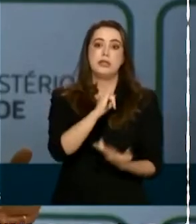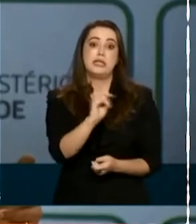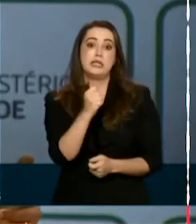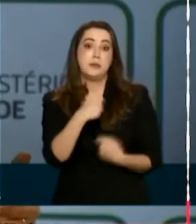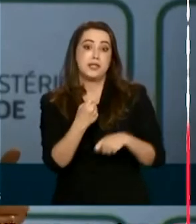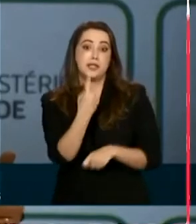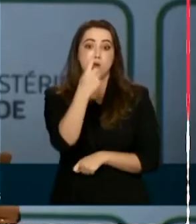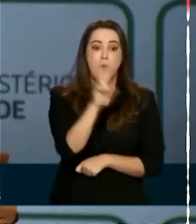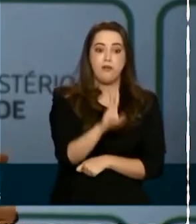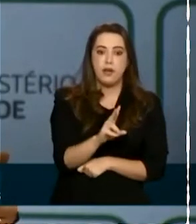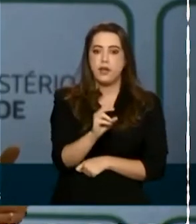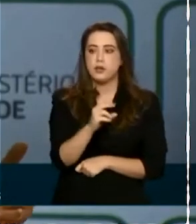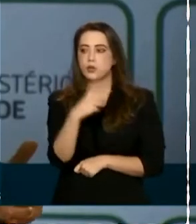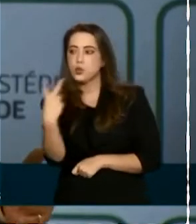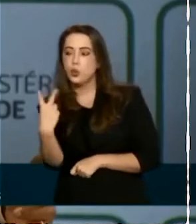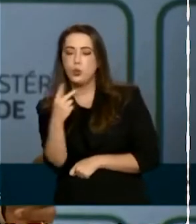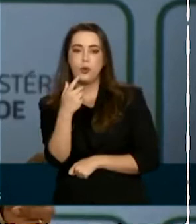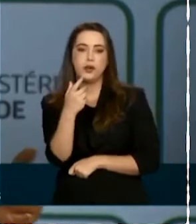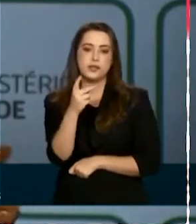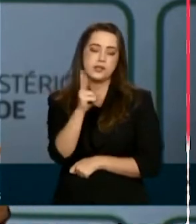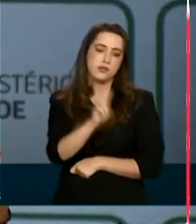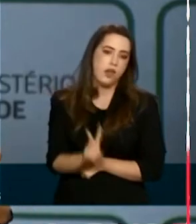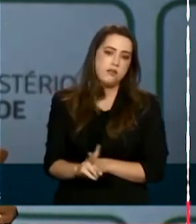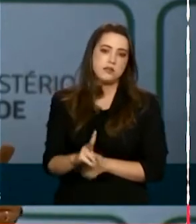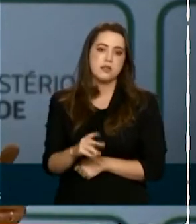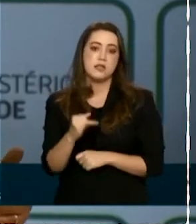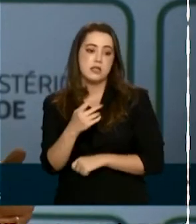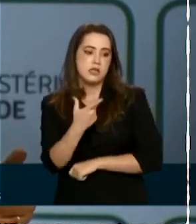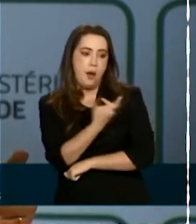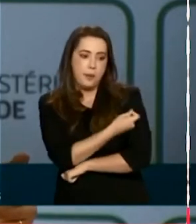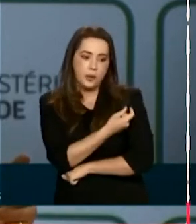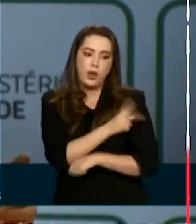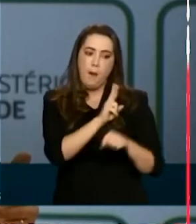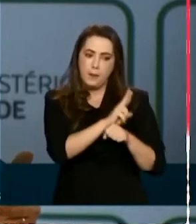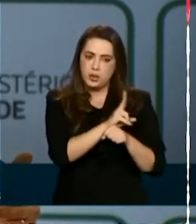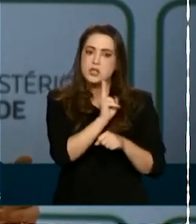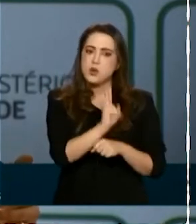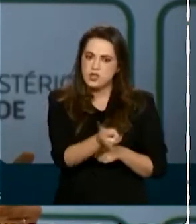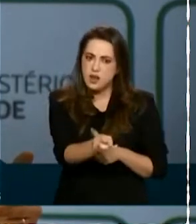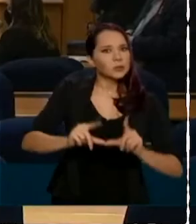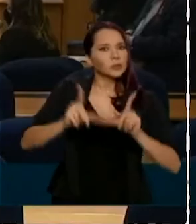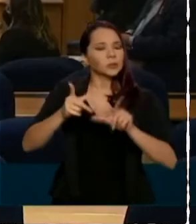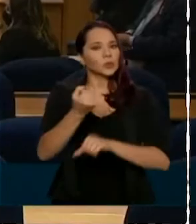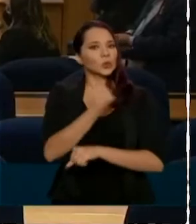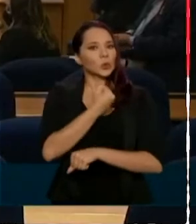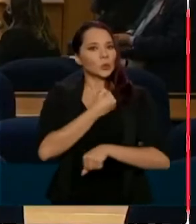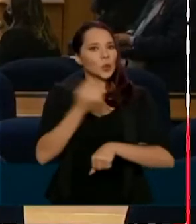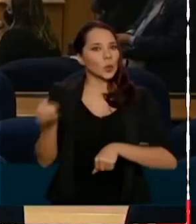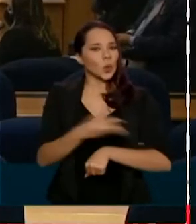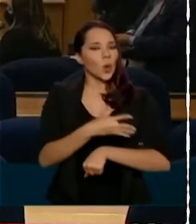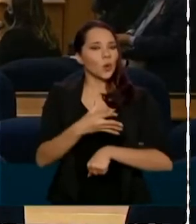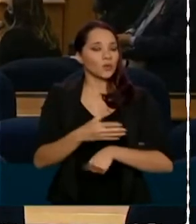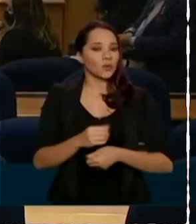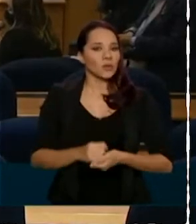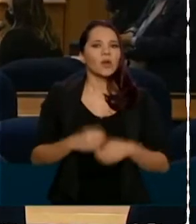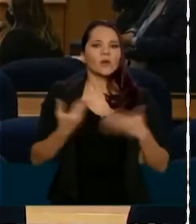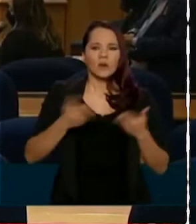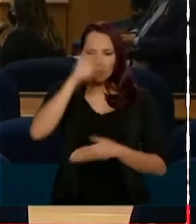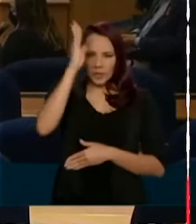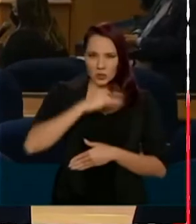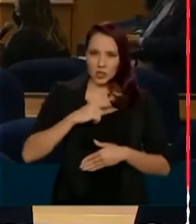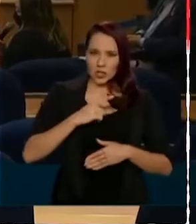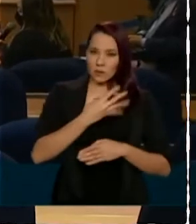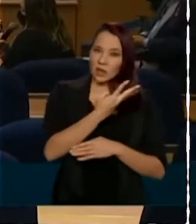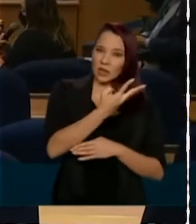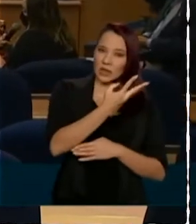dose, duas doses, se a imunidade é permanente, se ela serve para diminuir, prevenir... Quando o Brasil tinha uma média móvel de